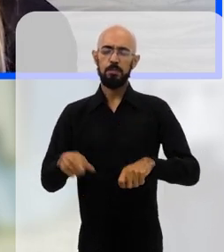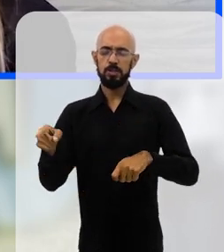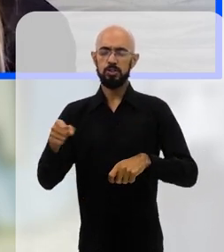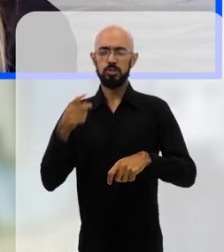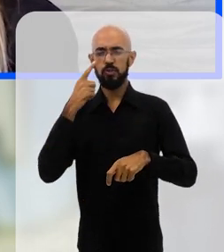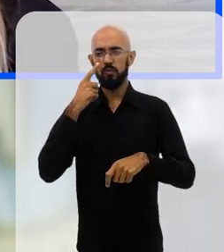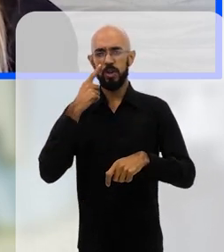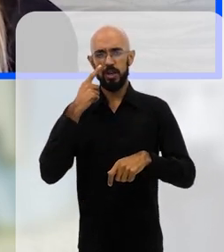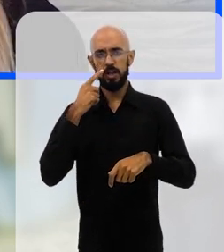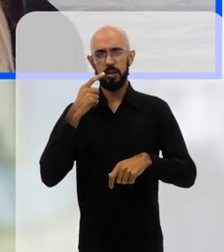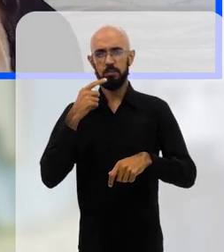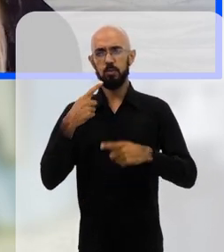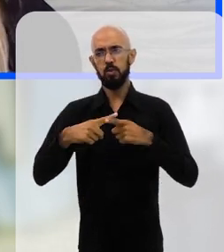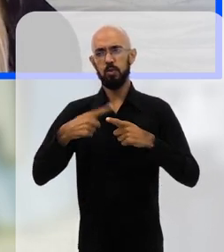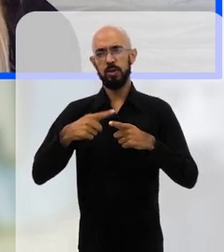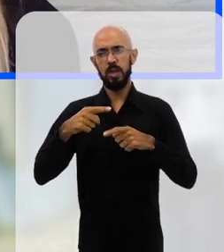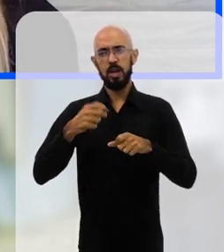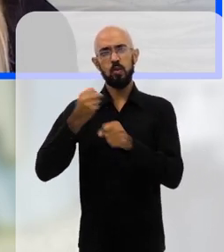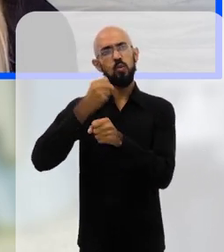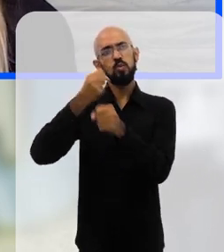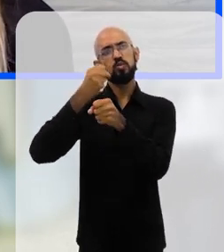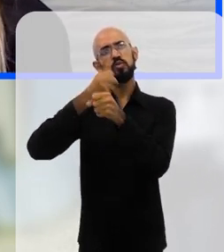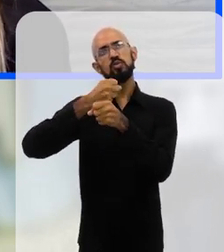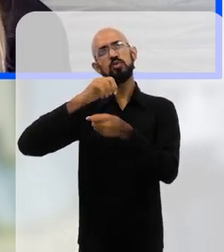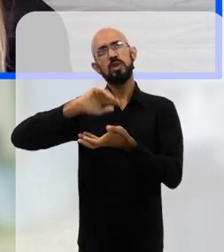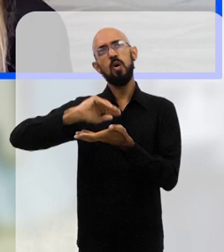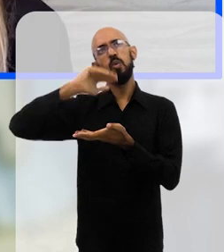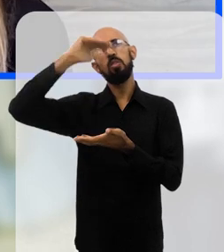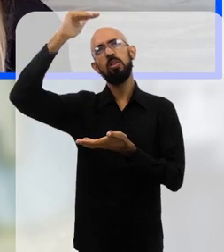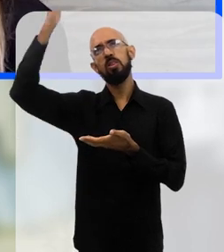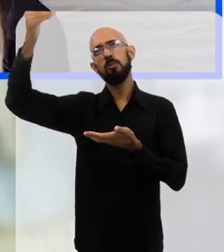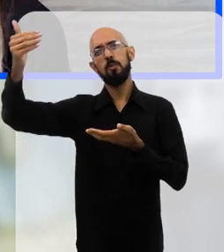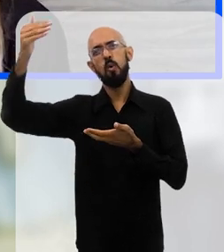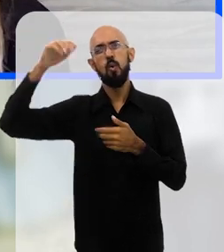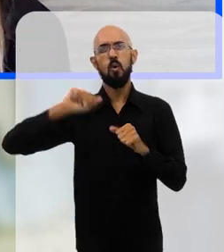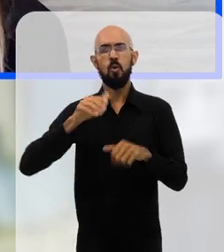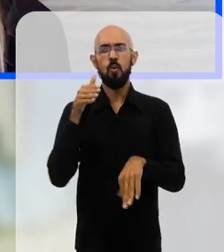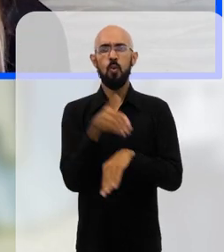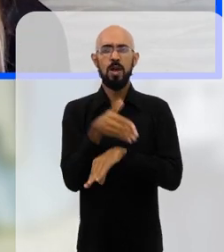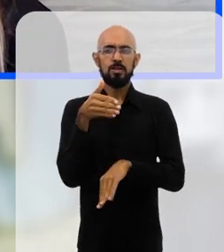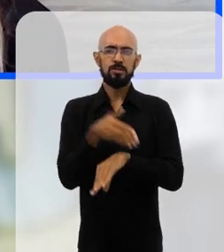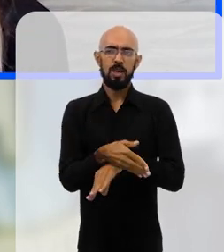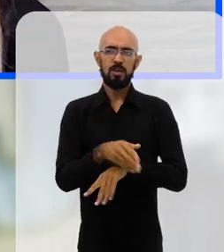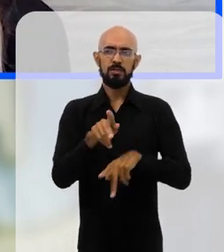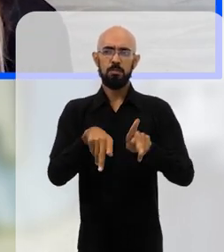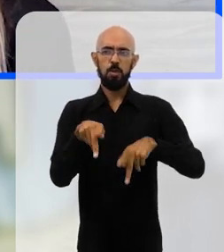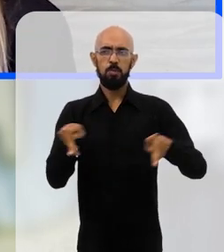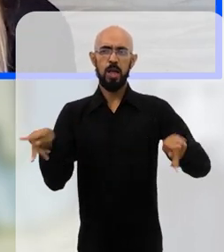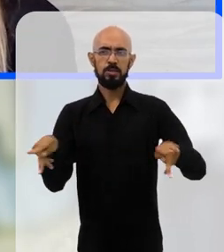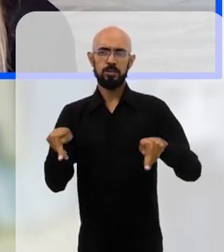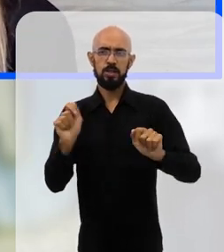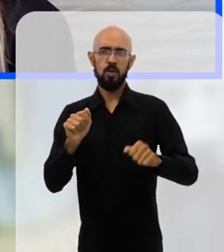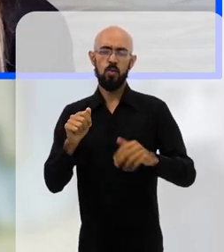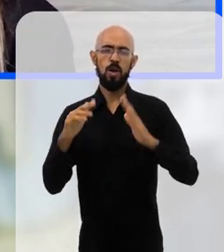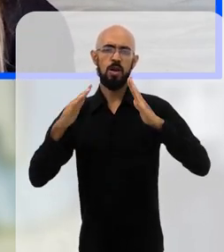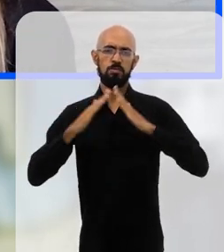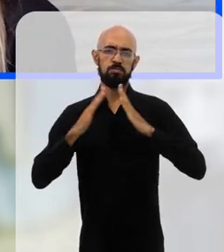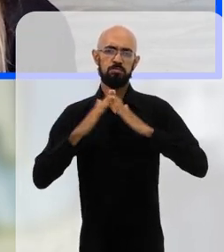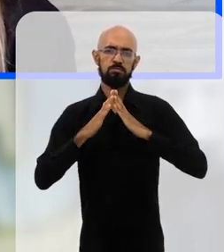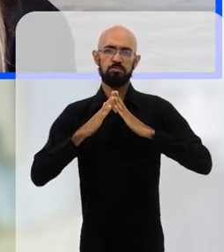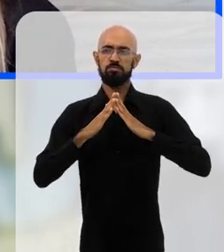a ocupação de encostas de forma desordenada, né? O acesso da população à habitação